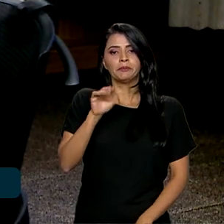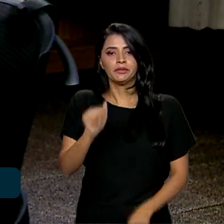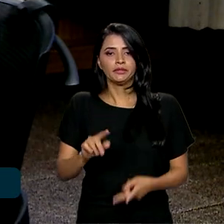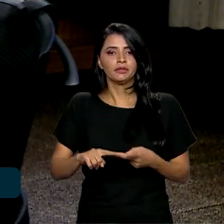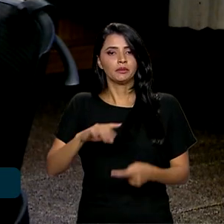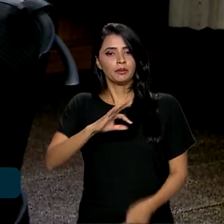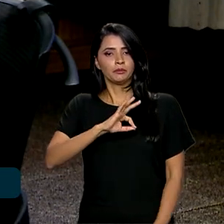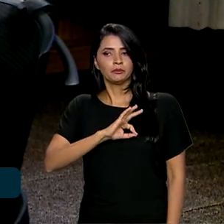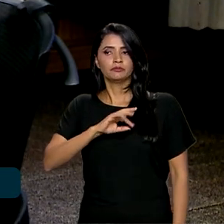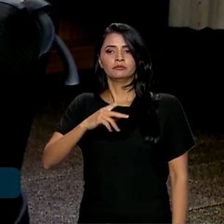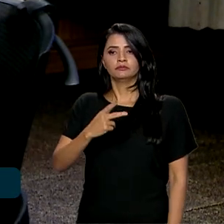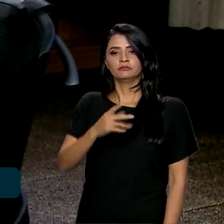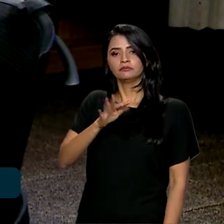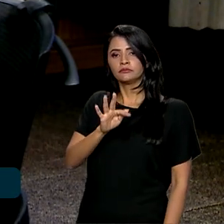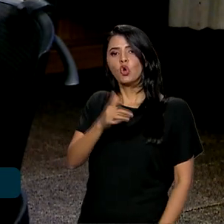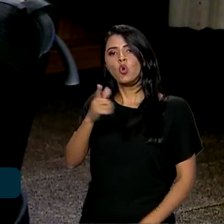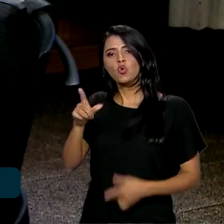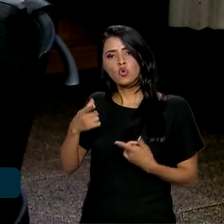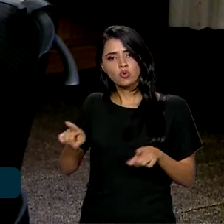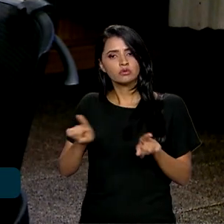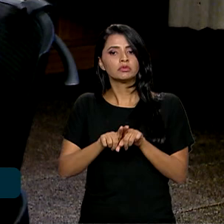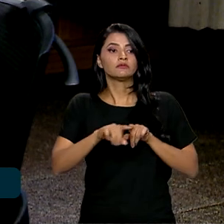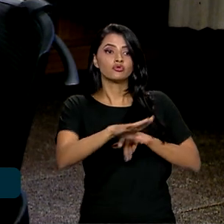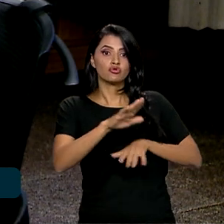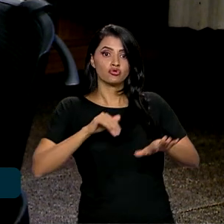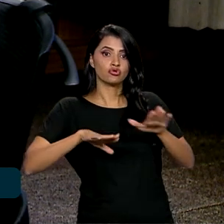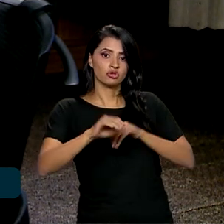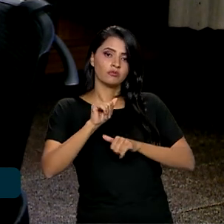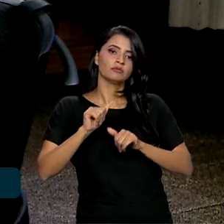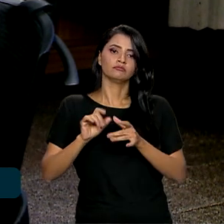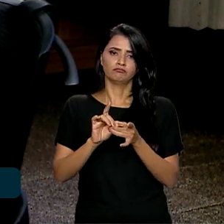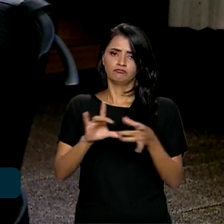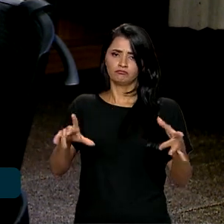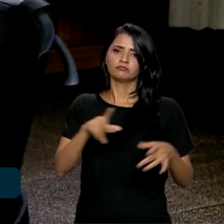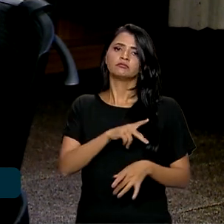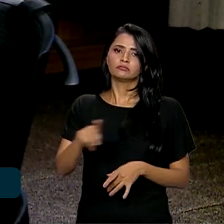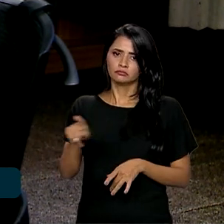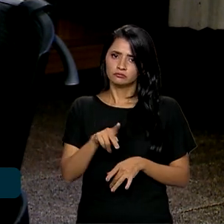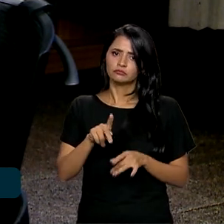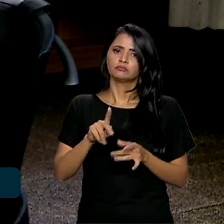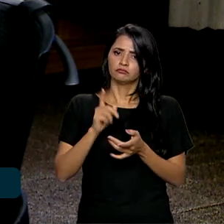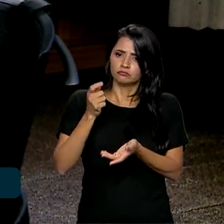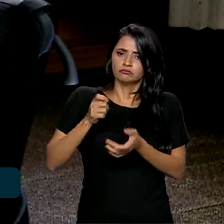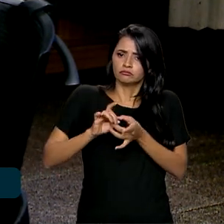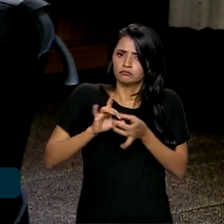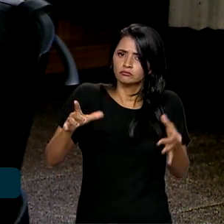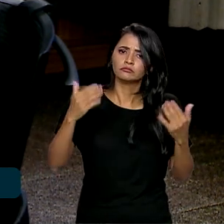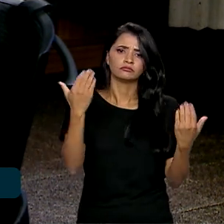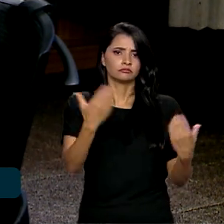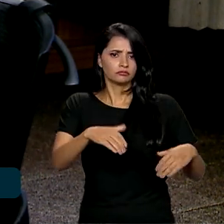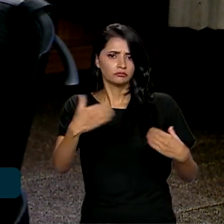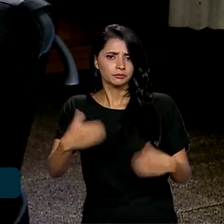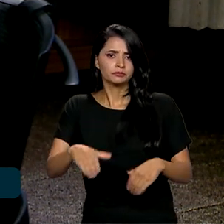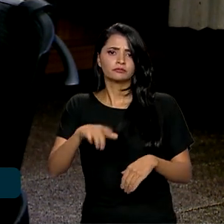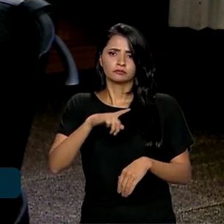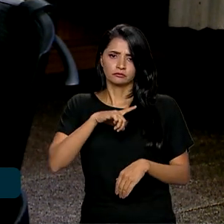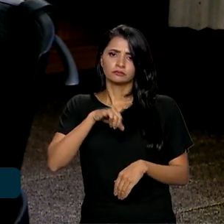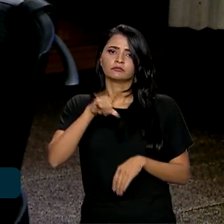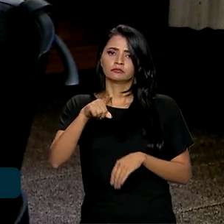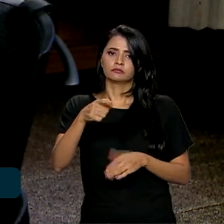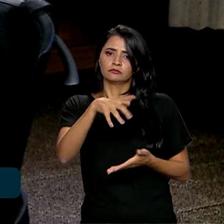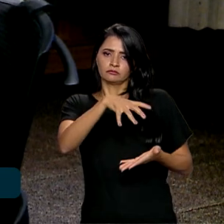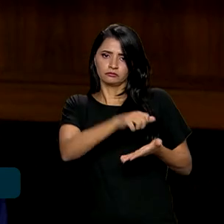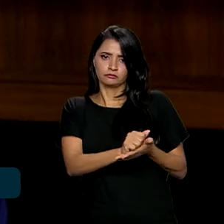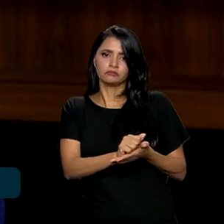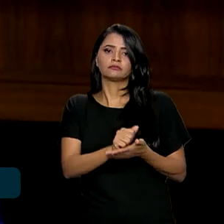e de outros concursos. Então, o presidente tem autorizado sucessivos concursos que têm, portanto, cadastro